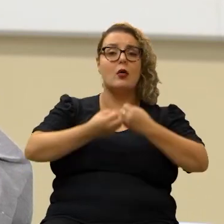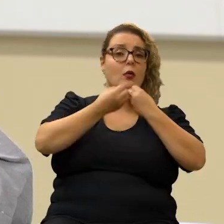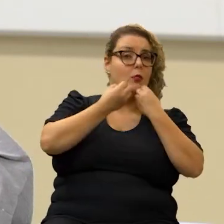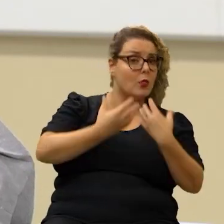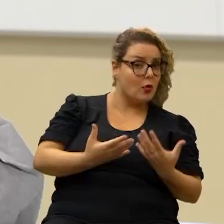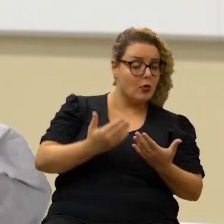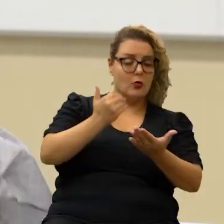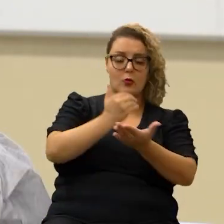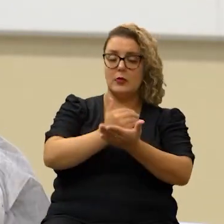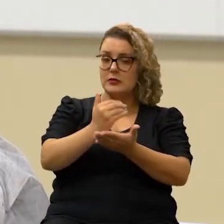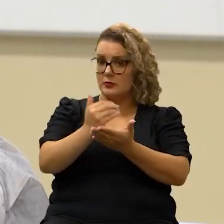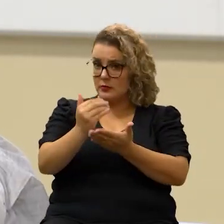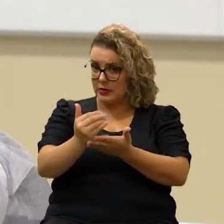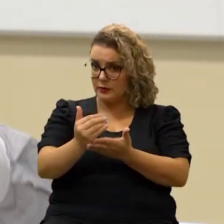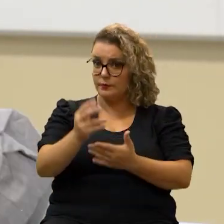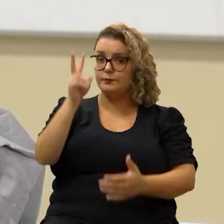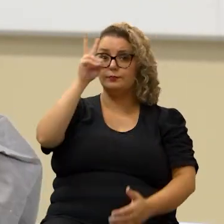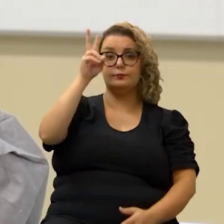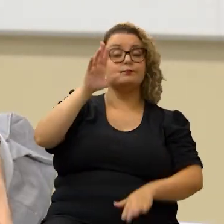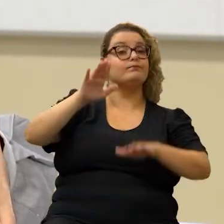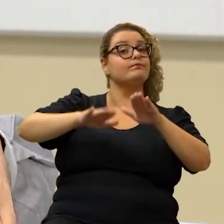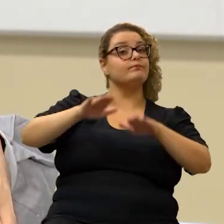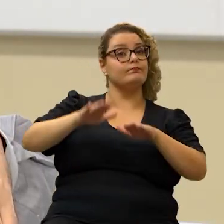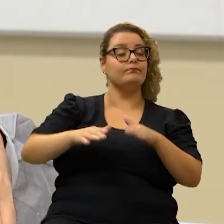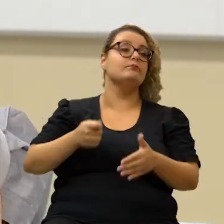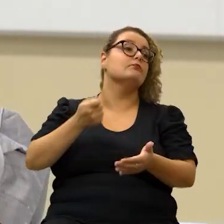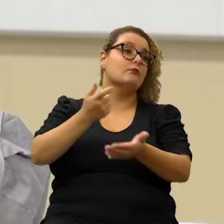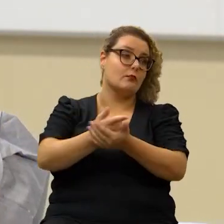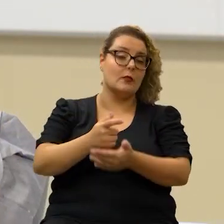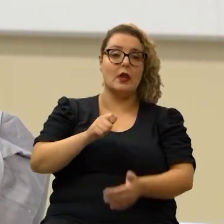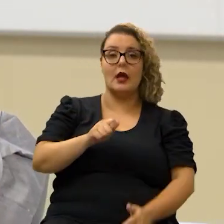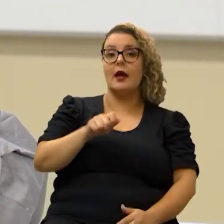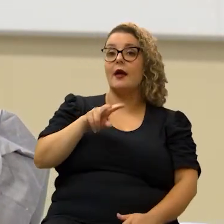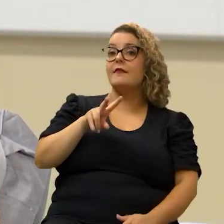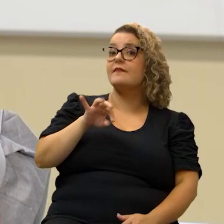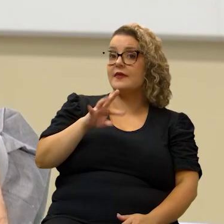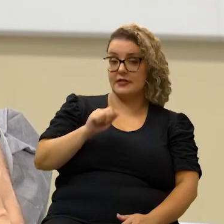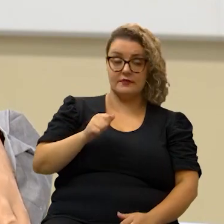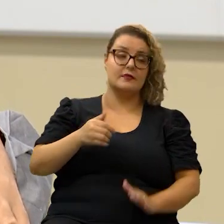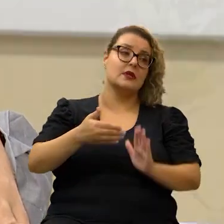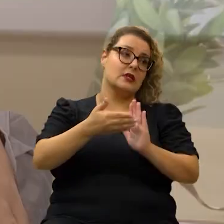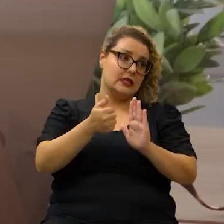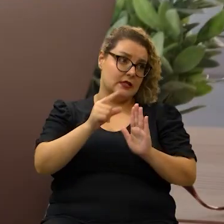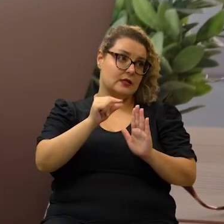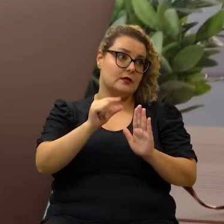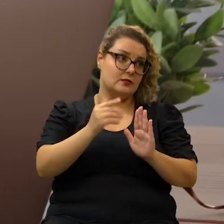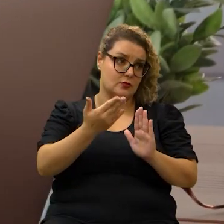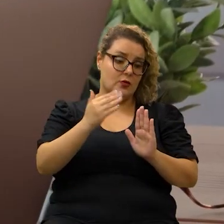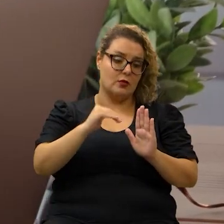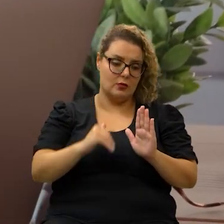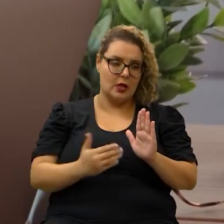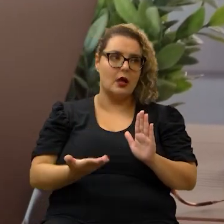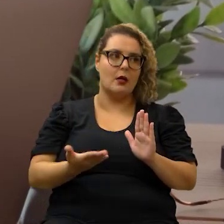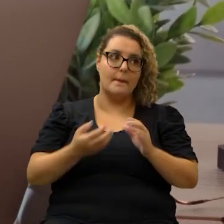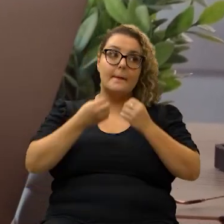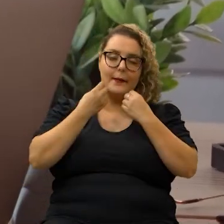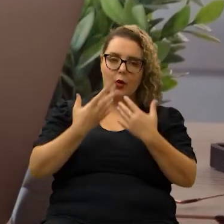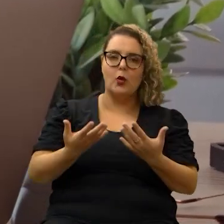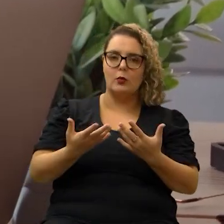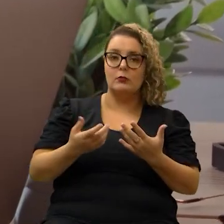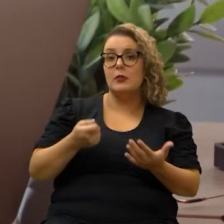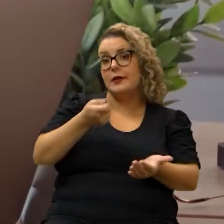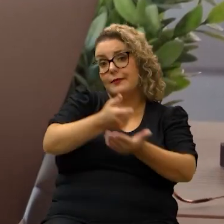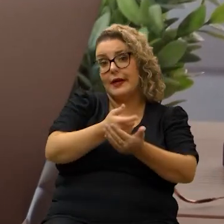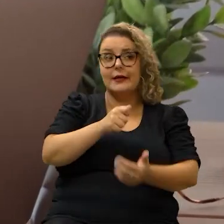compensam o parcelamento lembrando que muitas vezes pagamento à vista você vai ter um belo desconto mas às vezes também